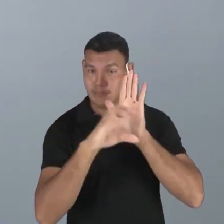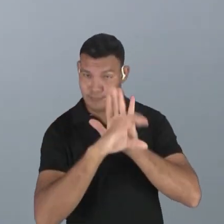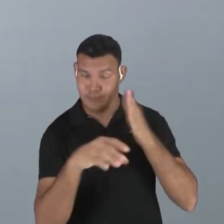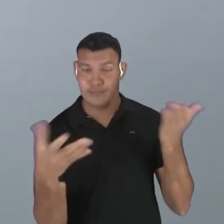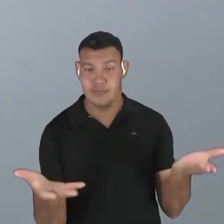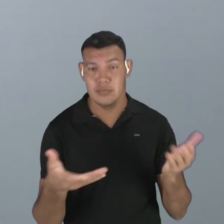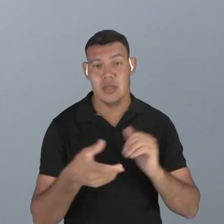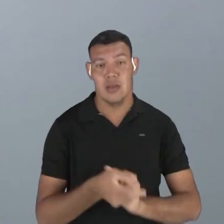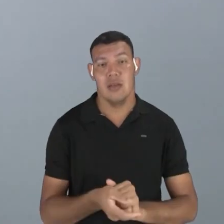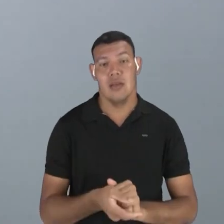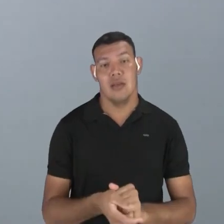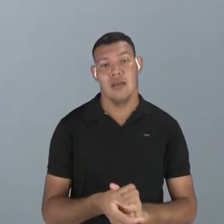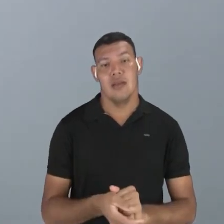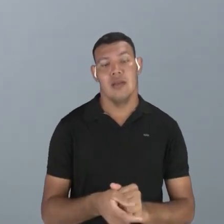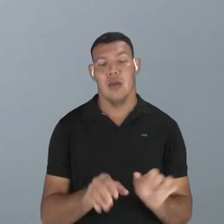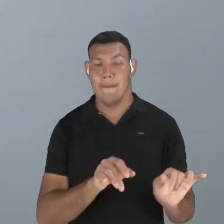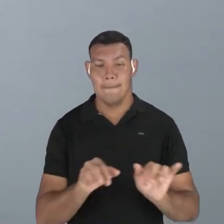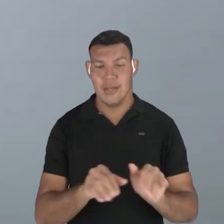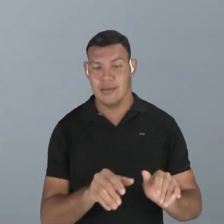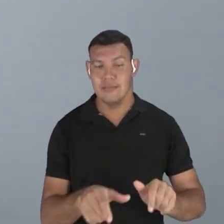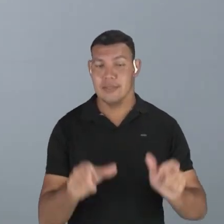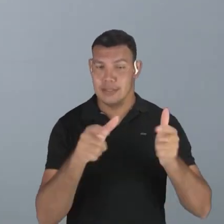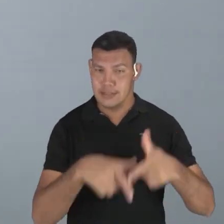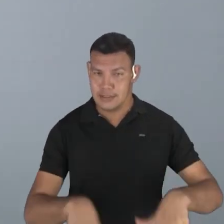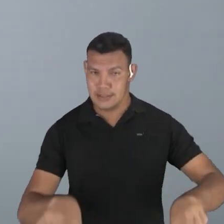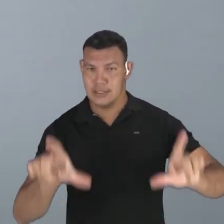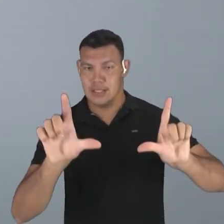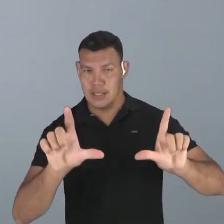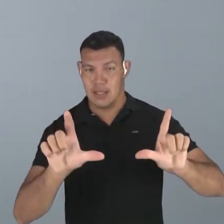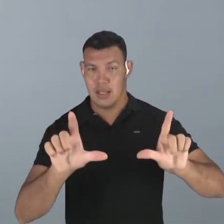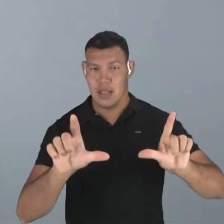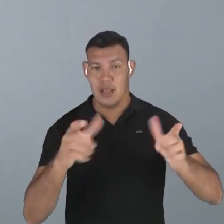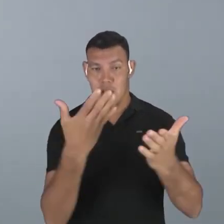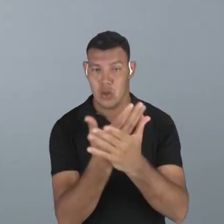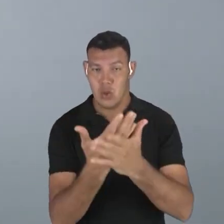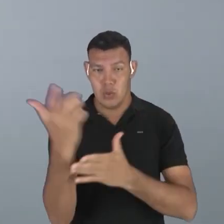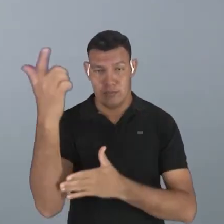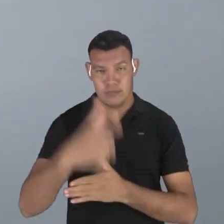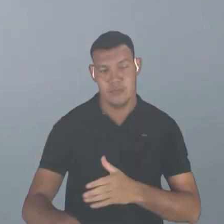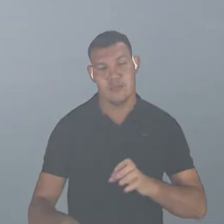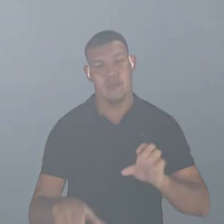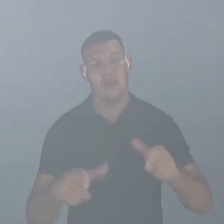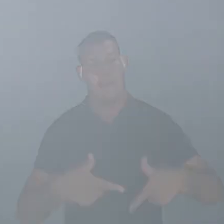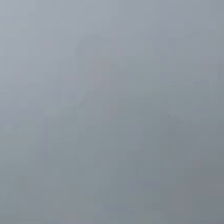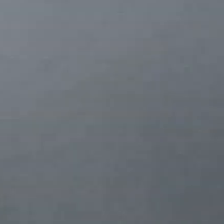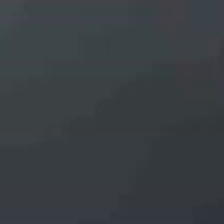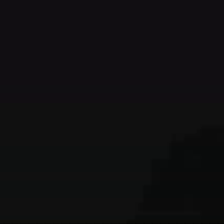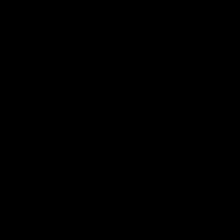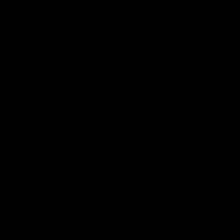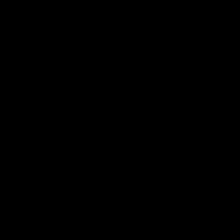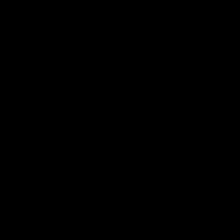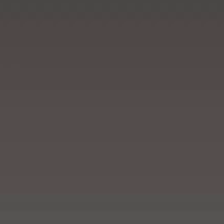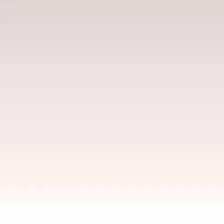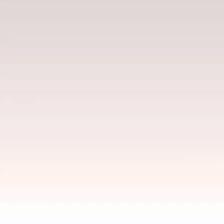para acessar esta aula novamente, acessem o portal Eduque Acre. Obrigada.